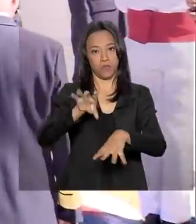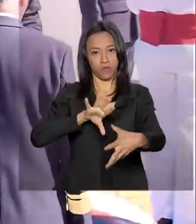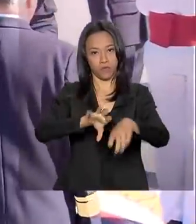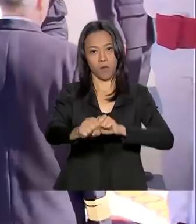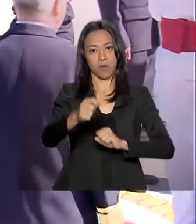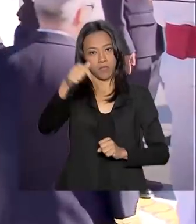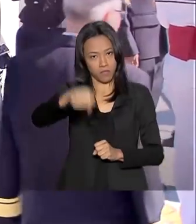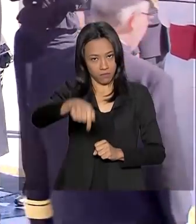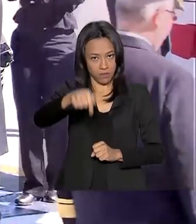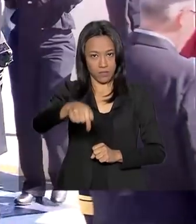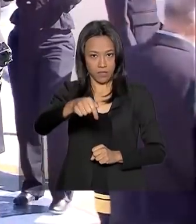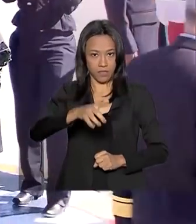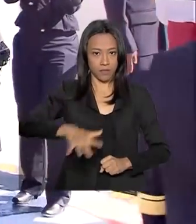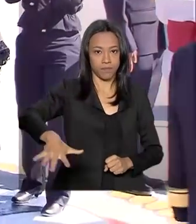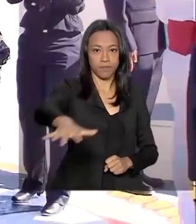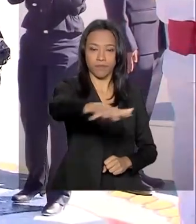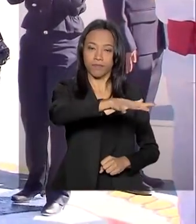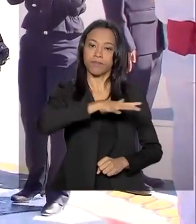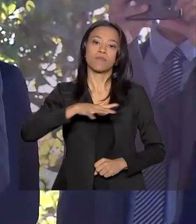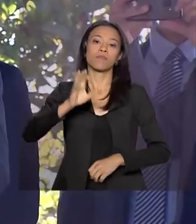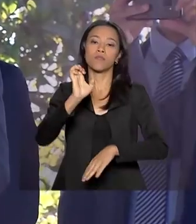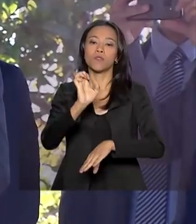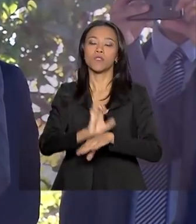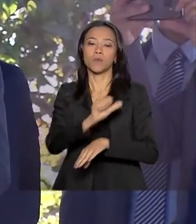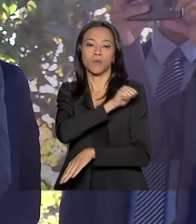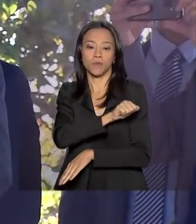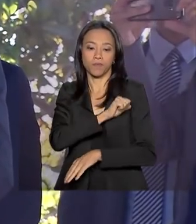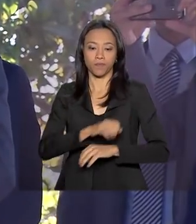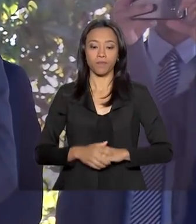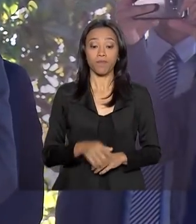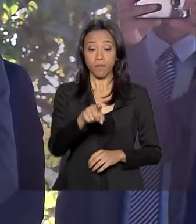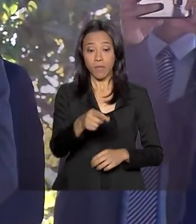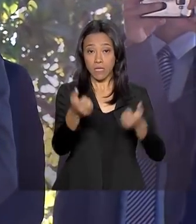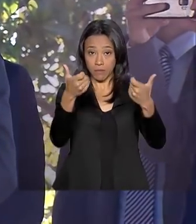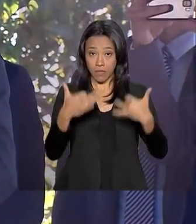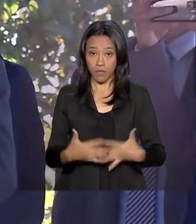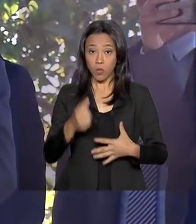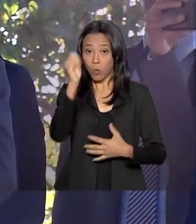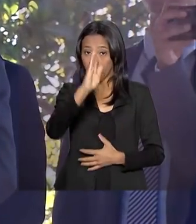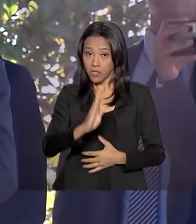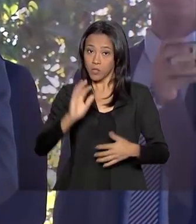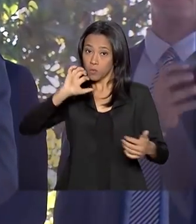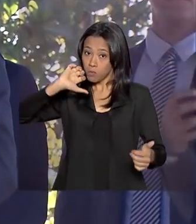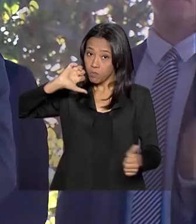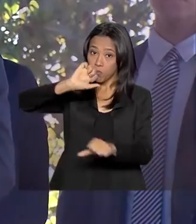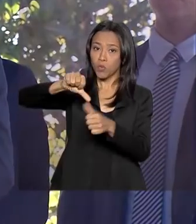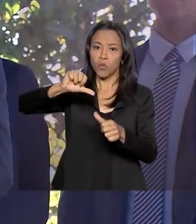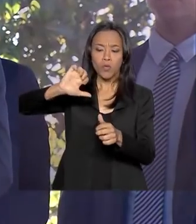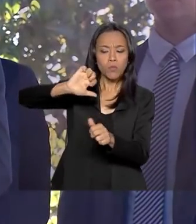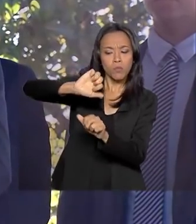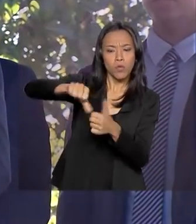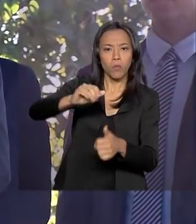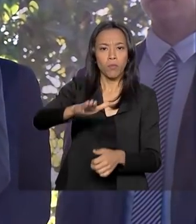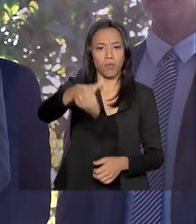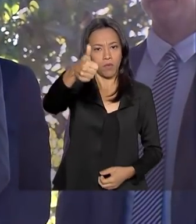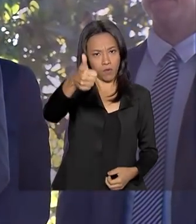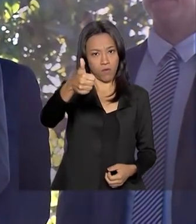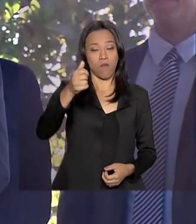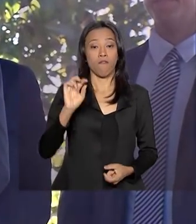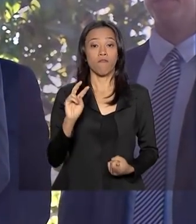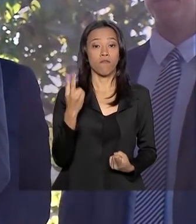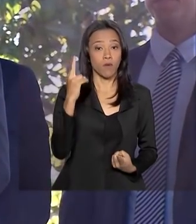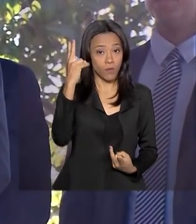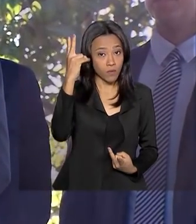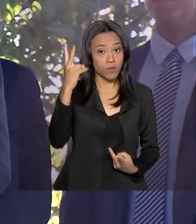do Centro de Instrução Almirante Alexandrino. O Brasil mudou e mudou para melhor. Os valores